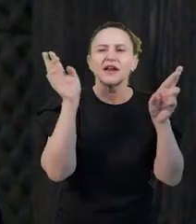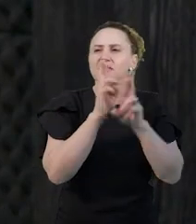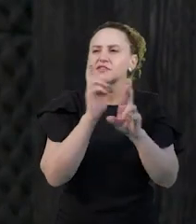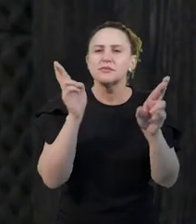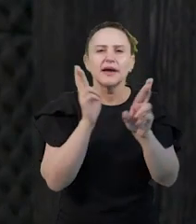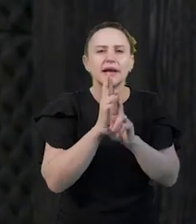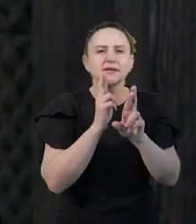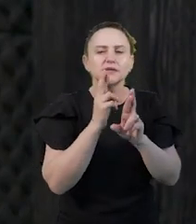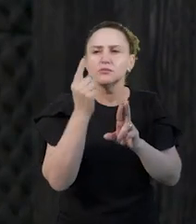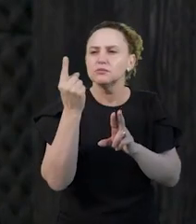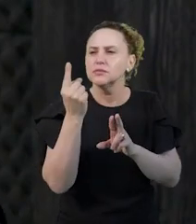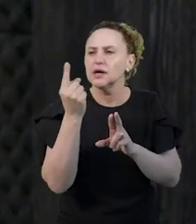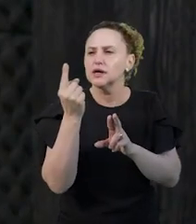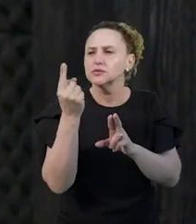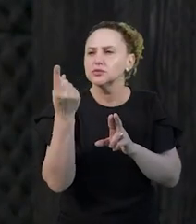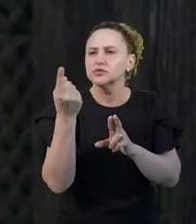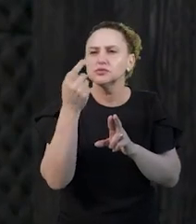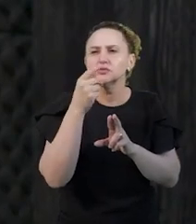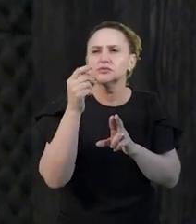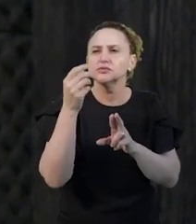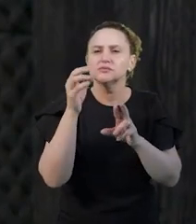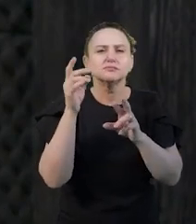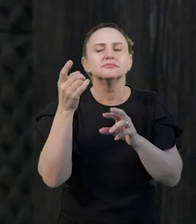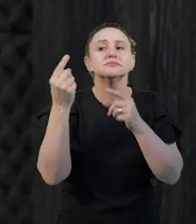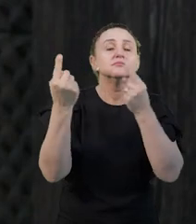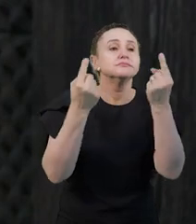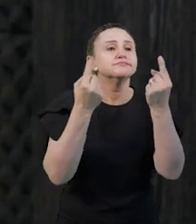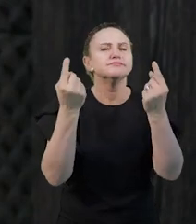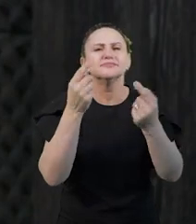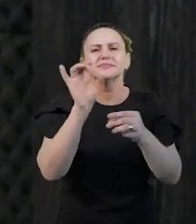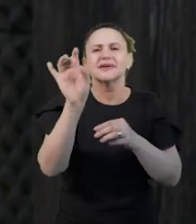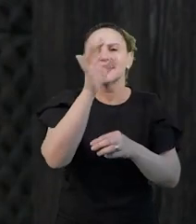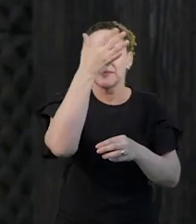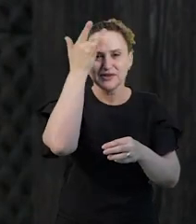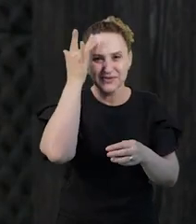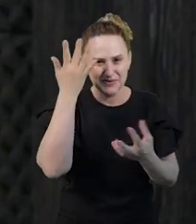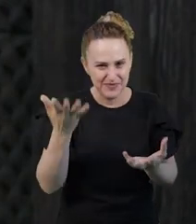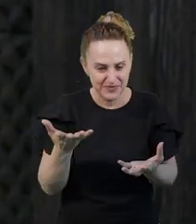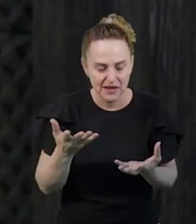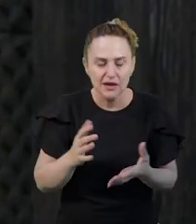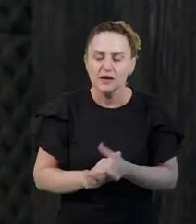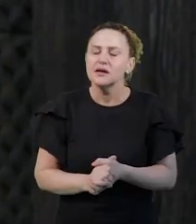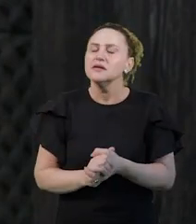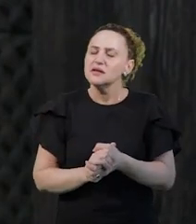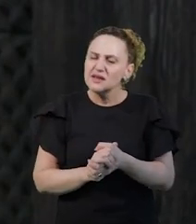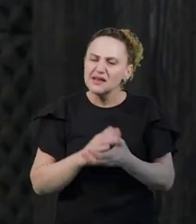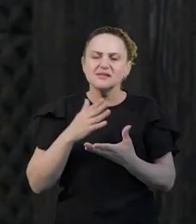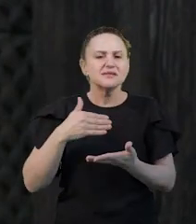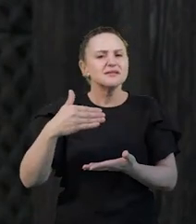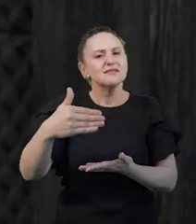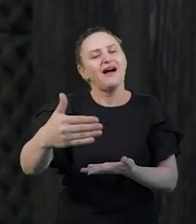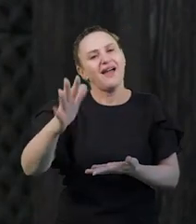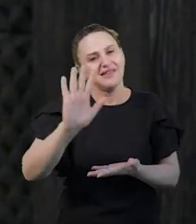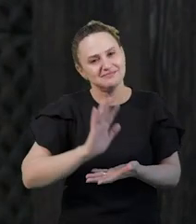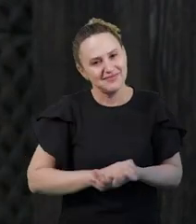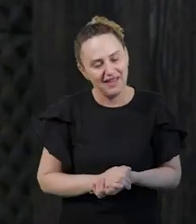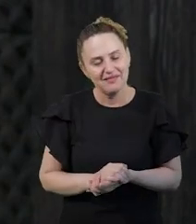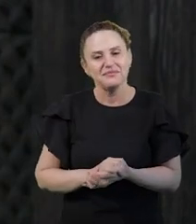já é um tipo de relações aí, né? Que elas começam a estabelecer. E assim por diante, né? Então,